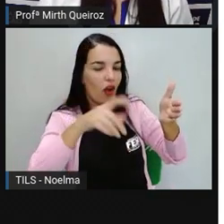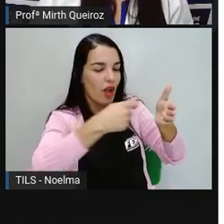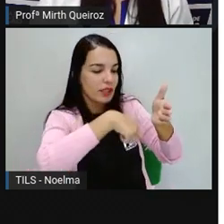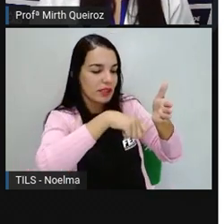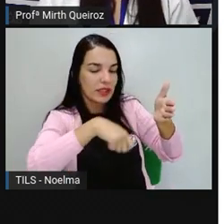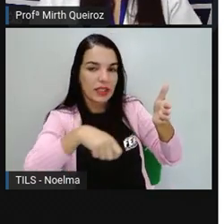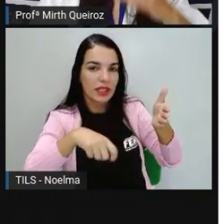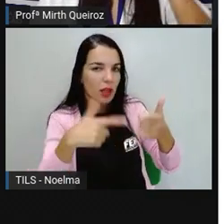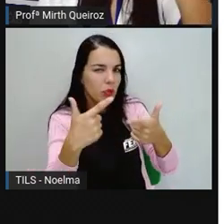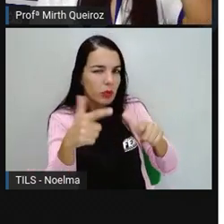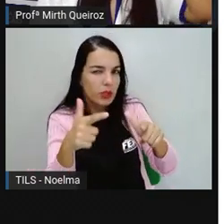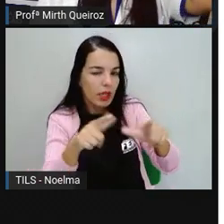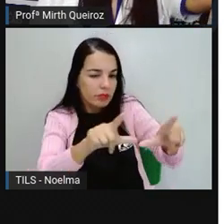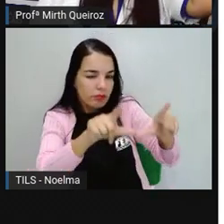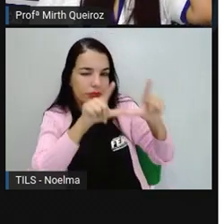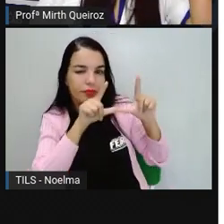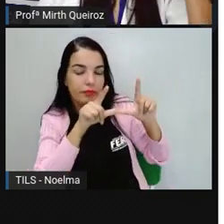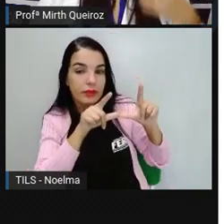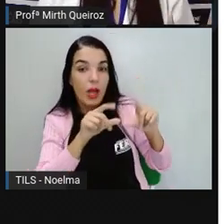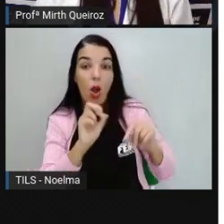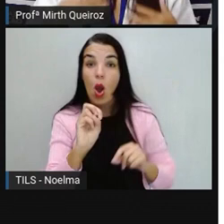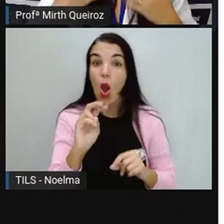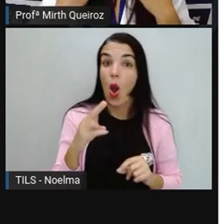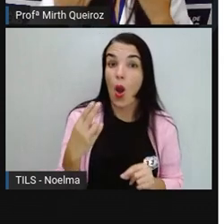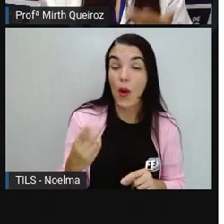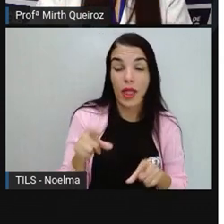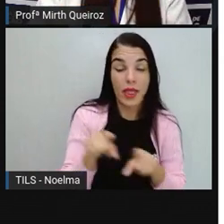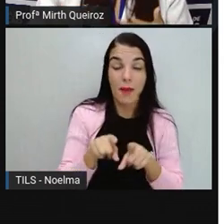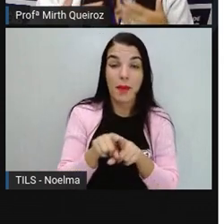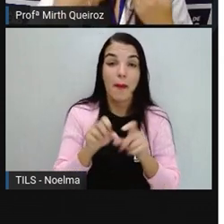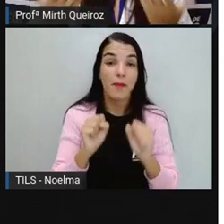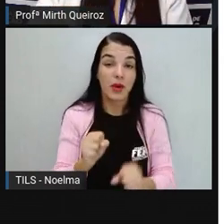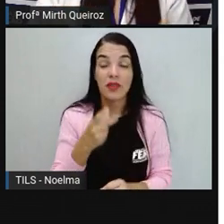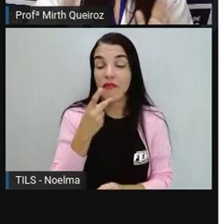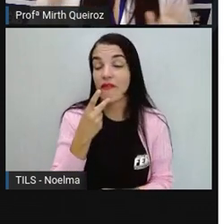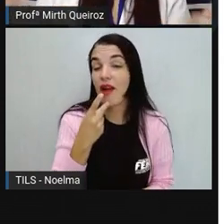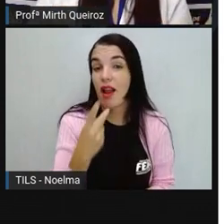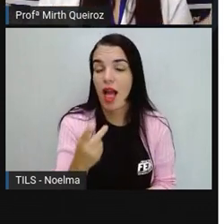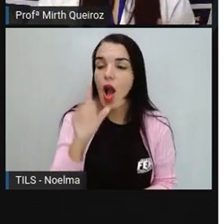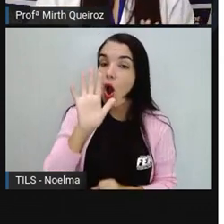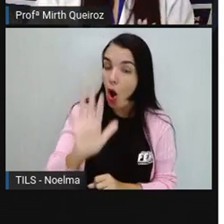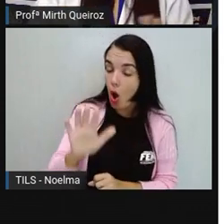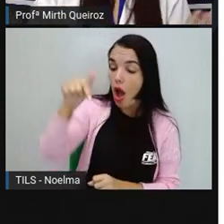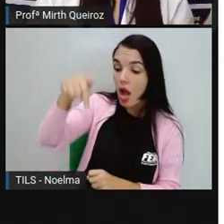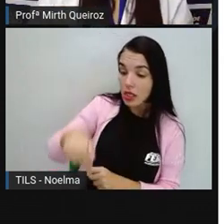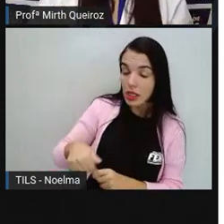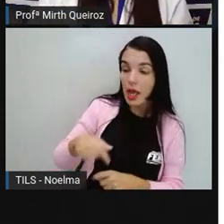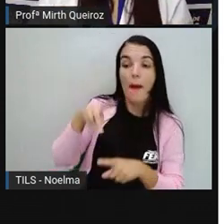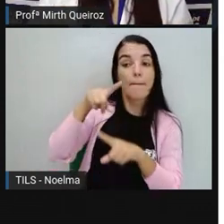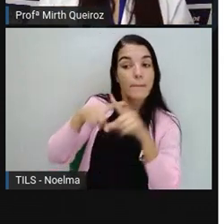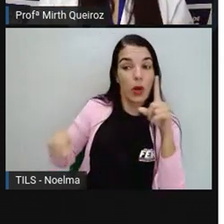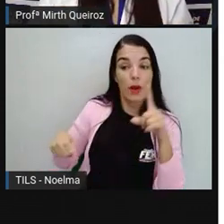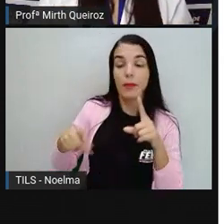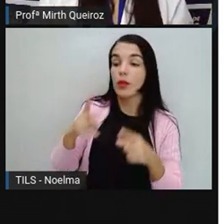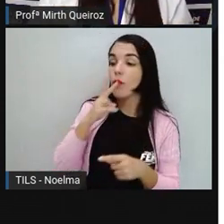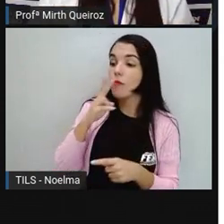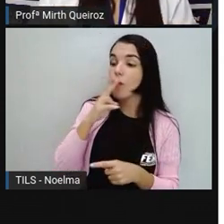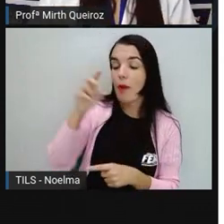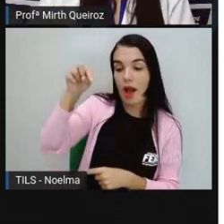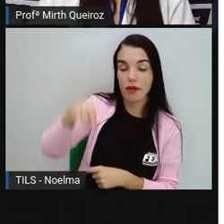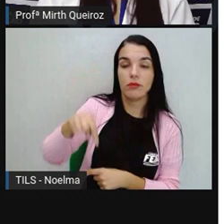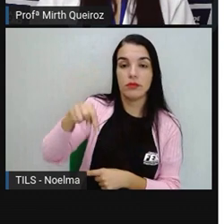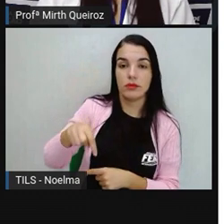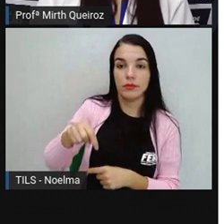de imagem. Ou a gente também pode se comunicar oralmente. Falando. Gente, olha. É proibido fumar neste local.